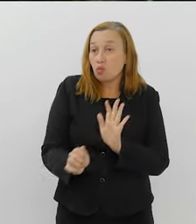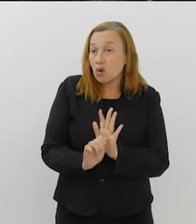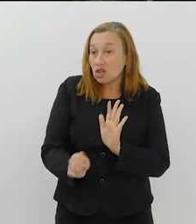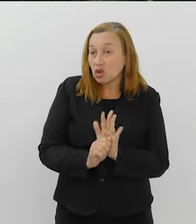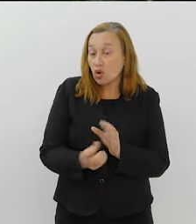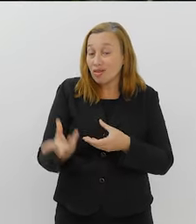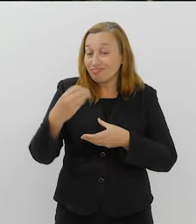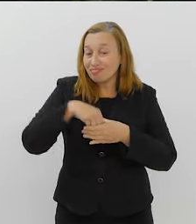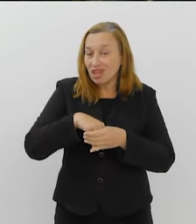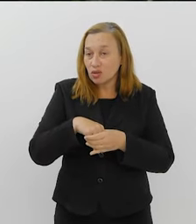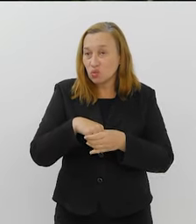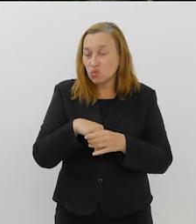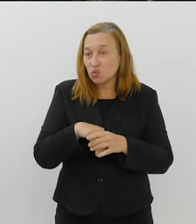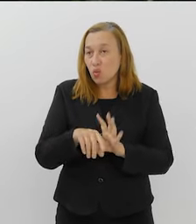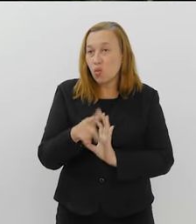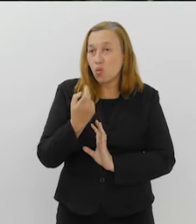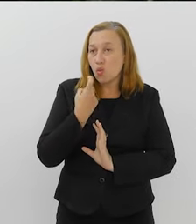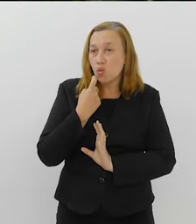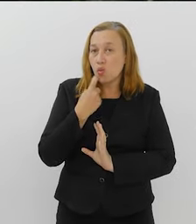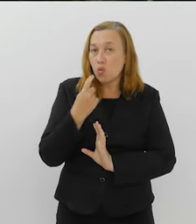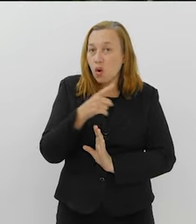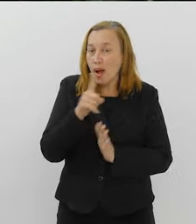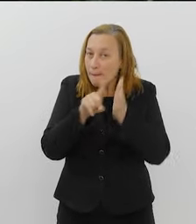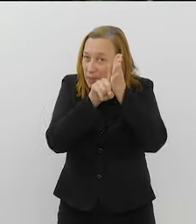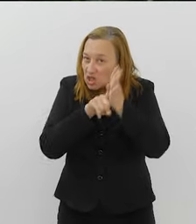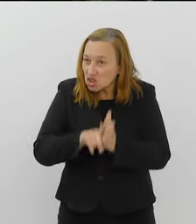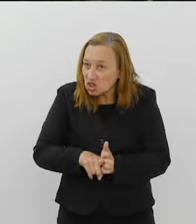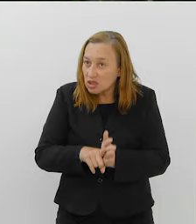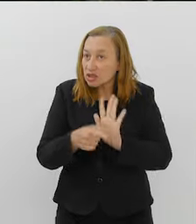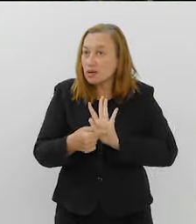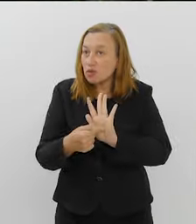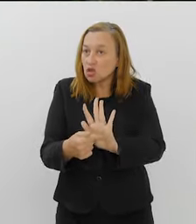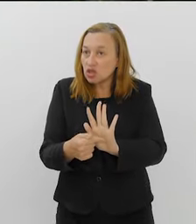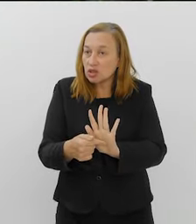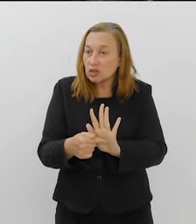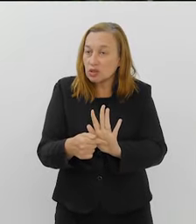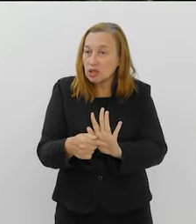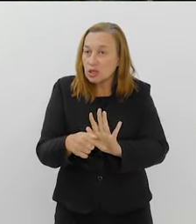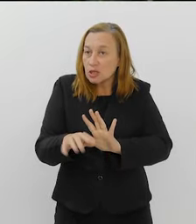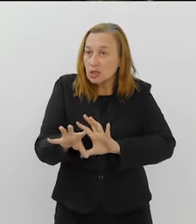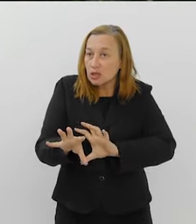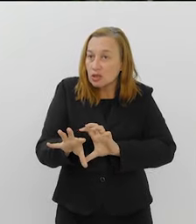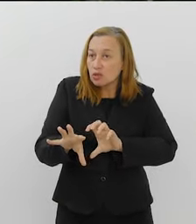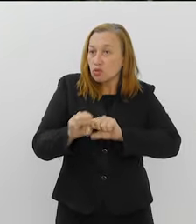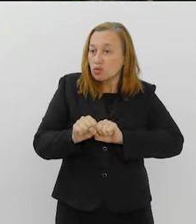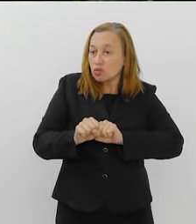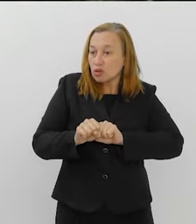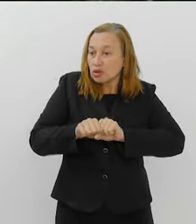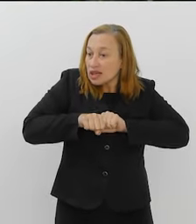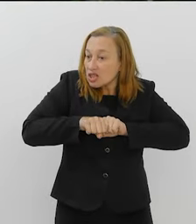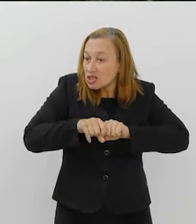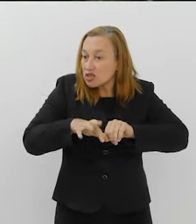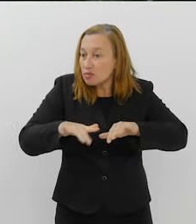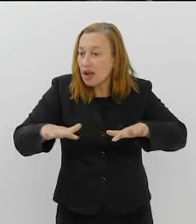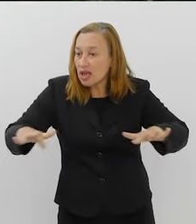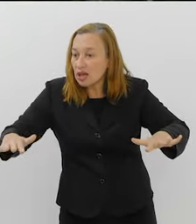nos peixes, o que a pesquisa de vocês está mostrando é que a contaminação está indo bastante longe e ela não